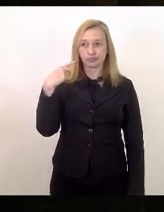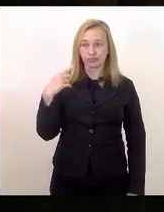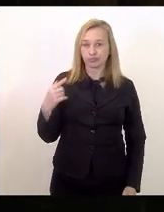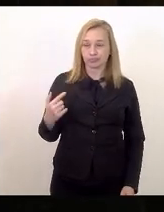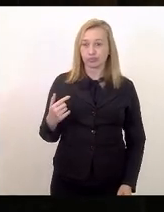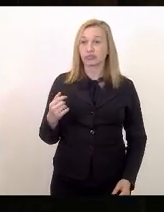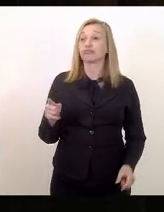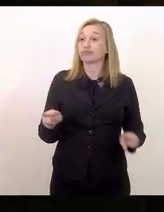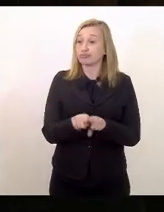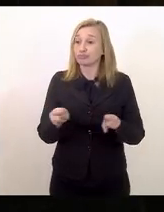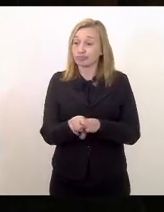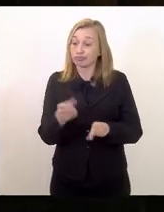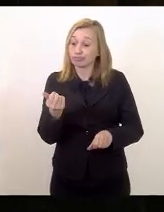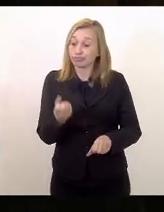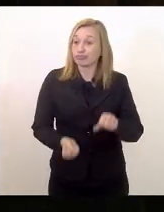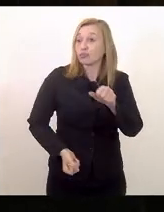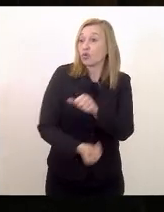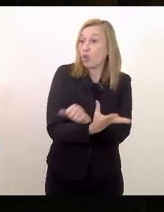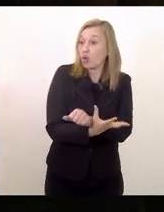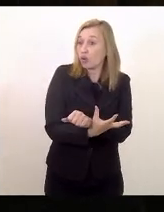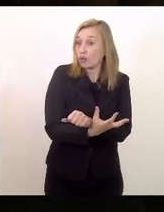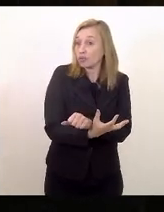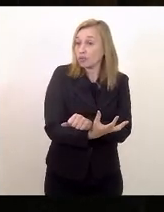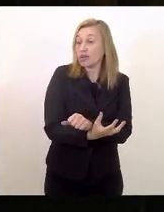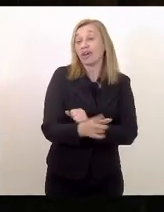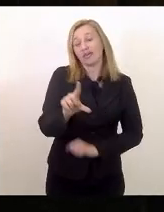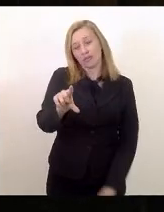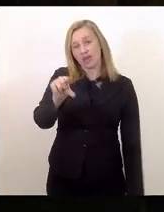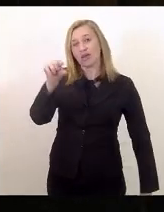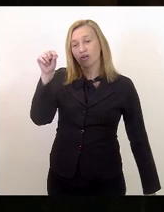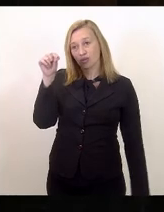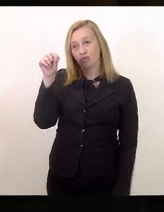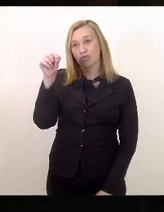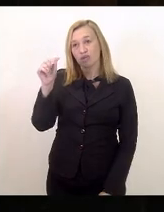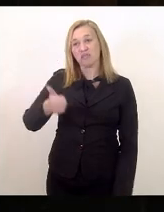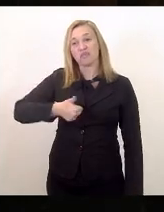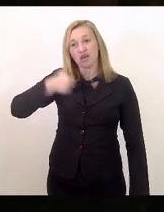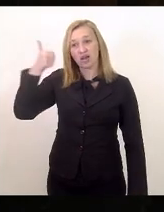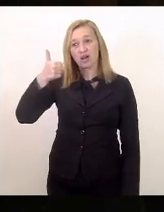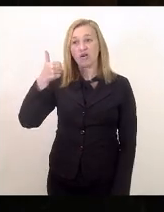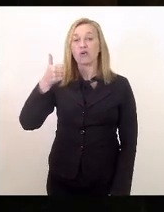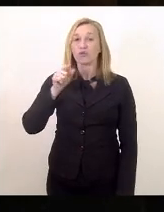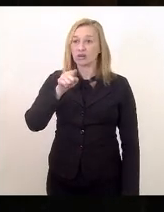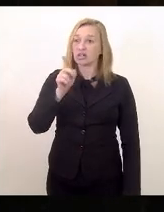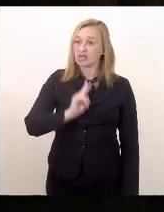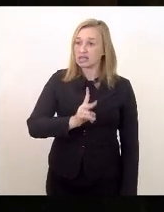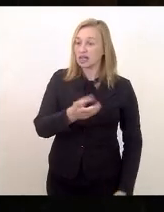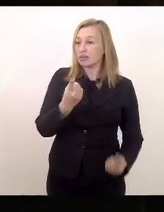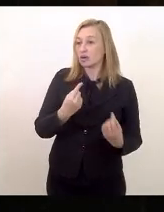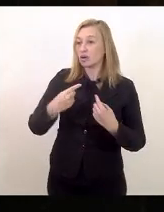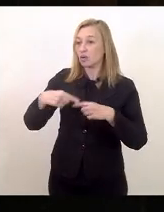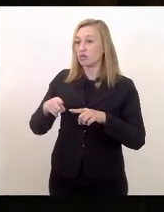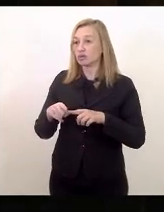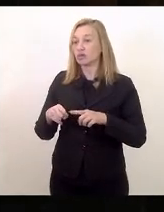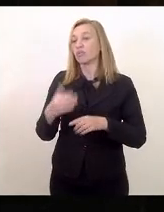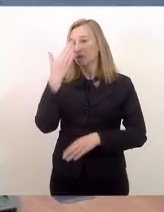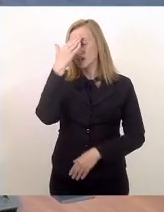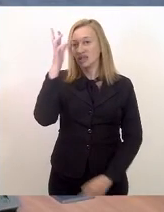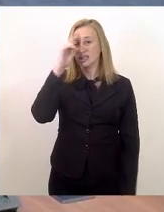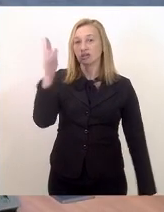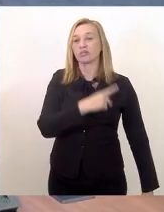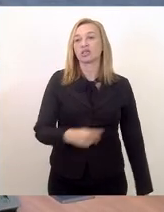corruptos que é muito preferível você estar sempre na oposição. Muito obrigado, senhora presidente.